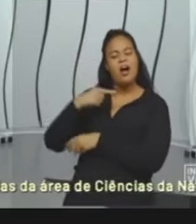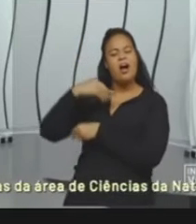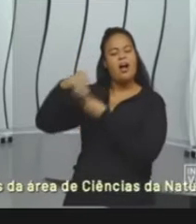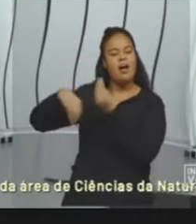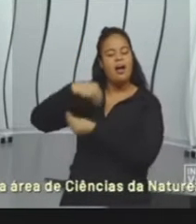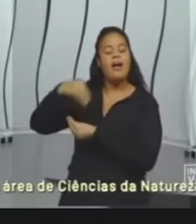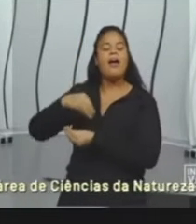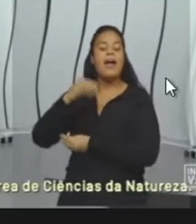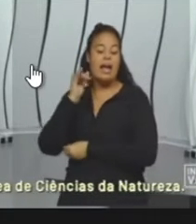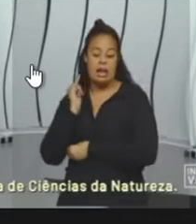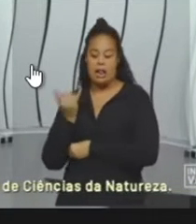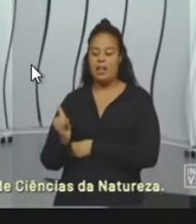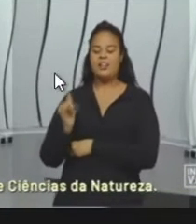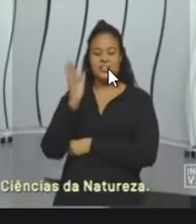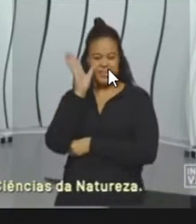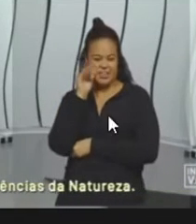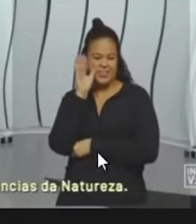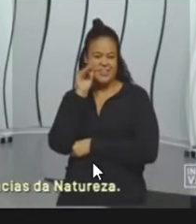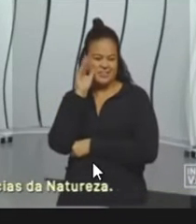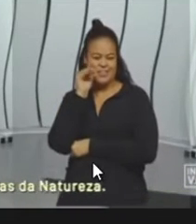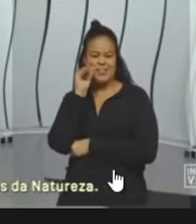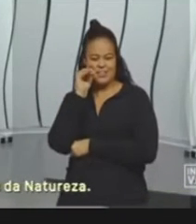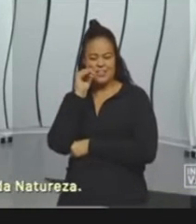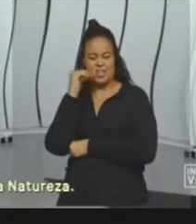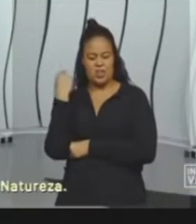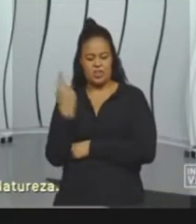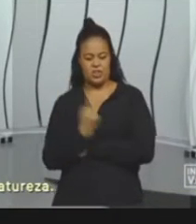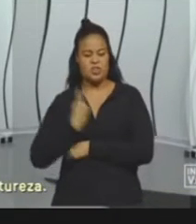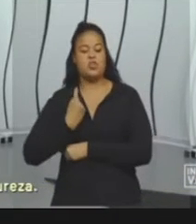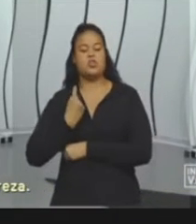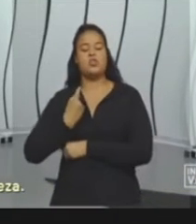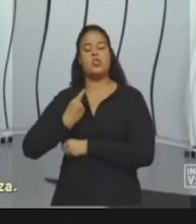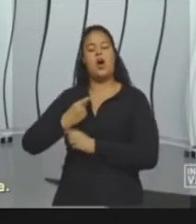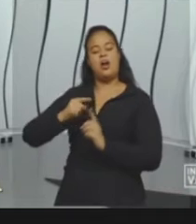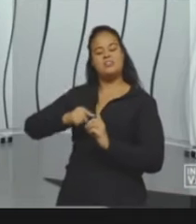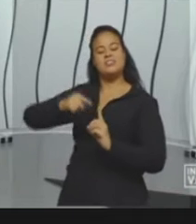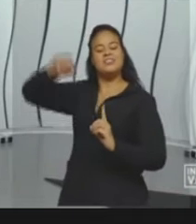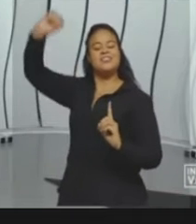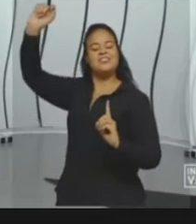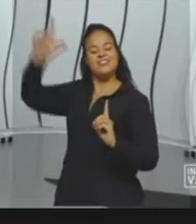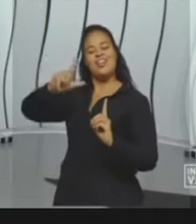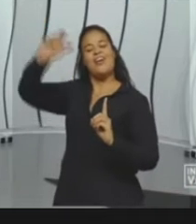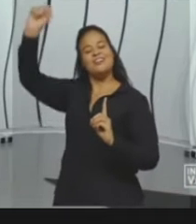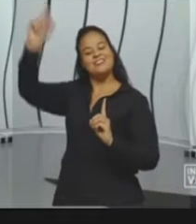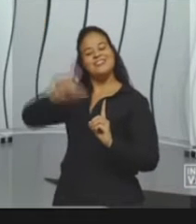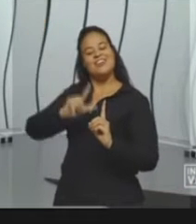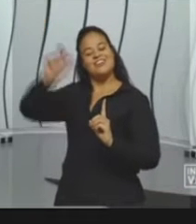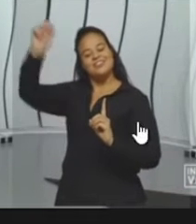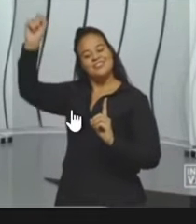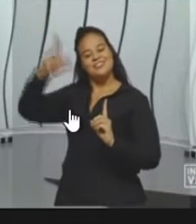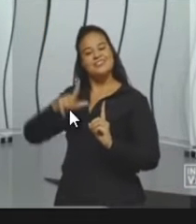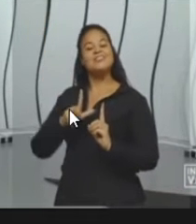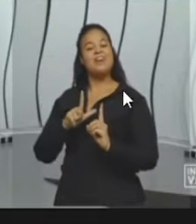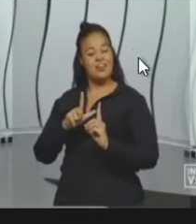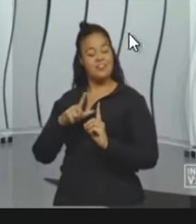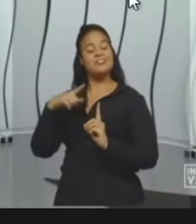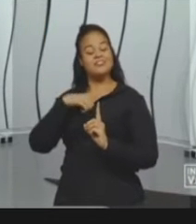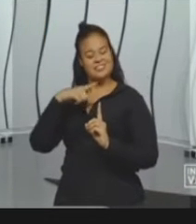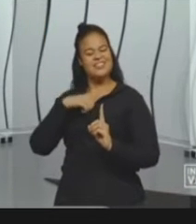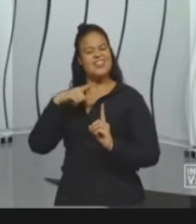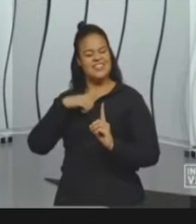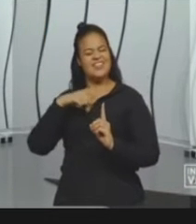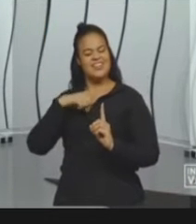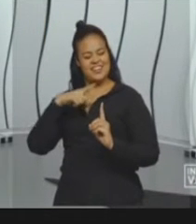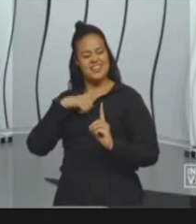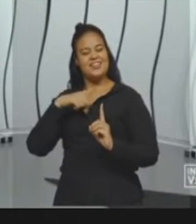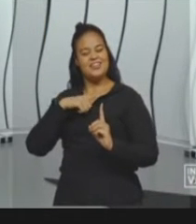interessante, visto que nós somos iluminados pelo Sol com uma grande intensidade